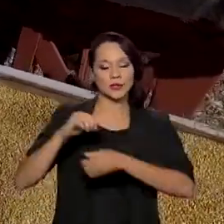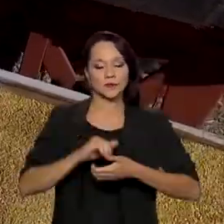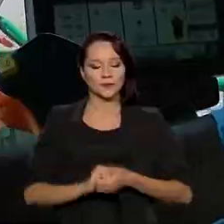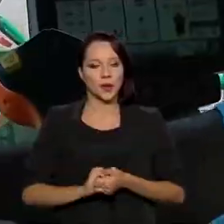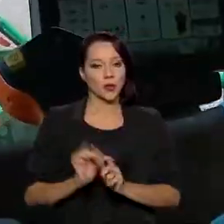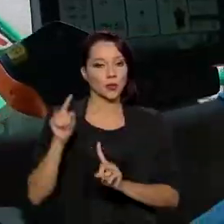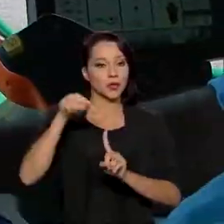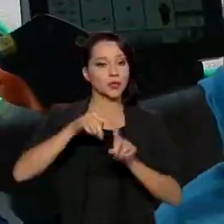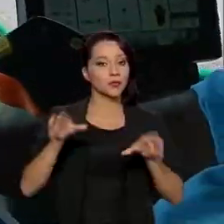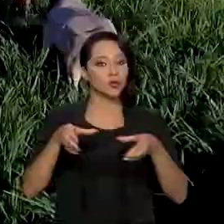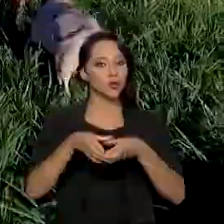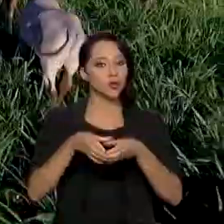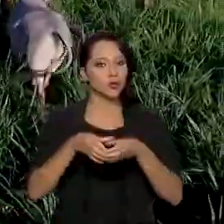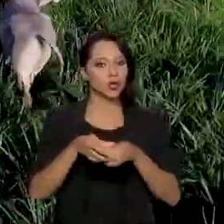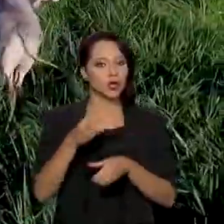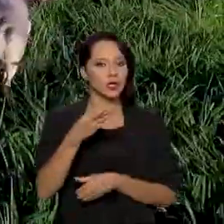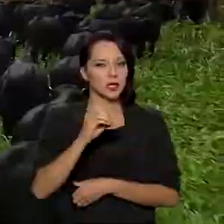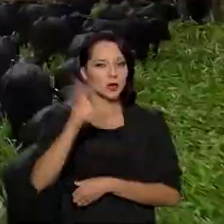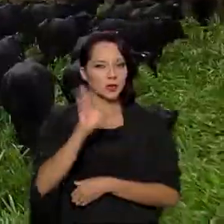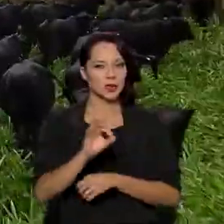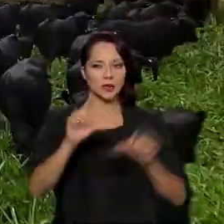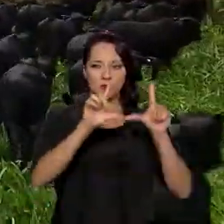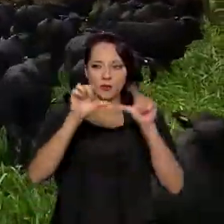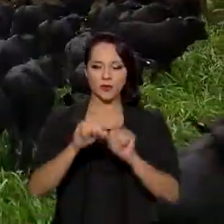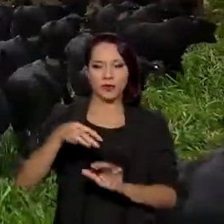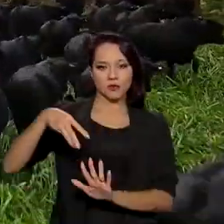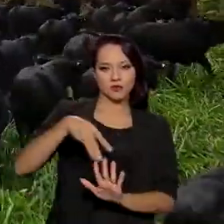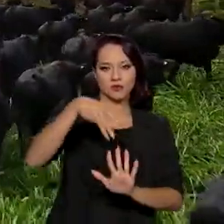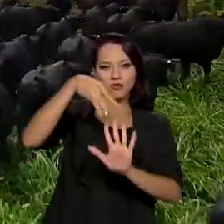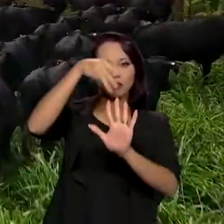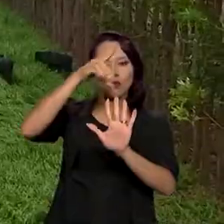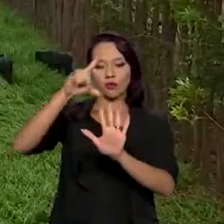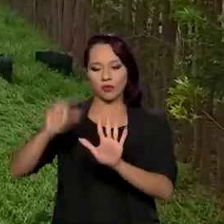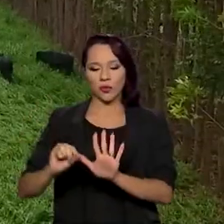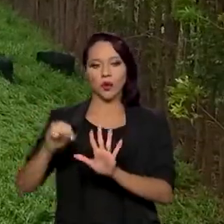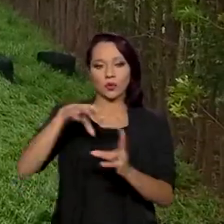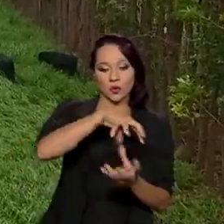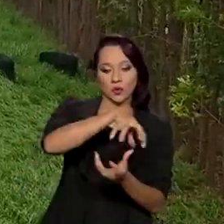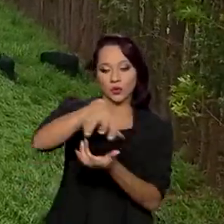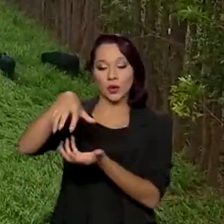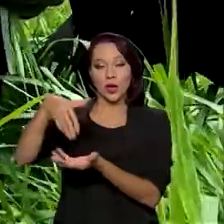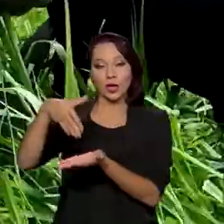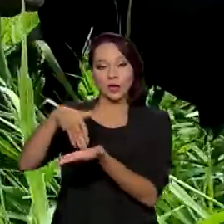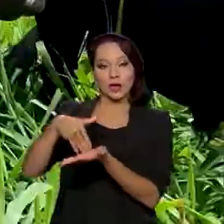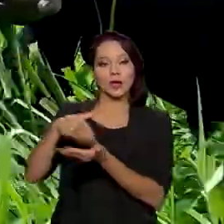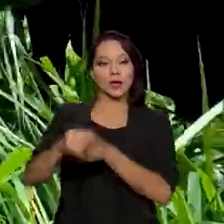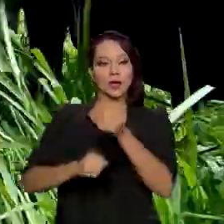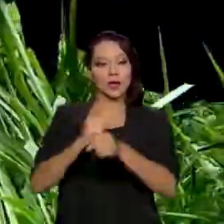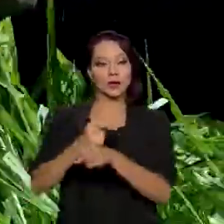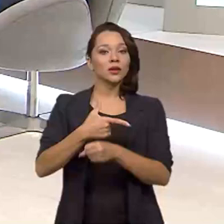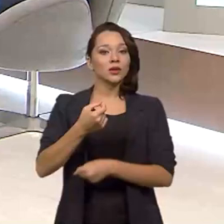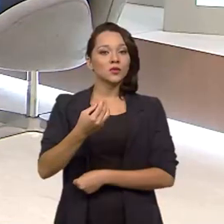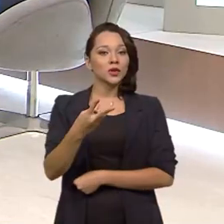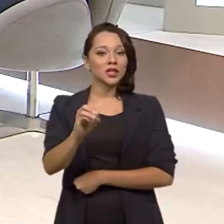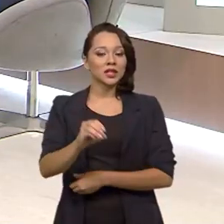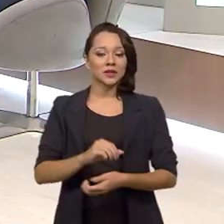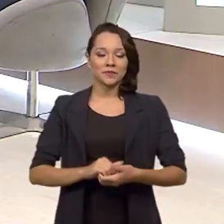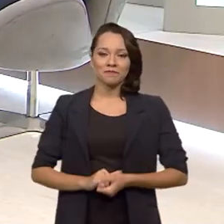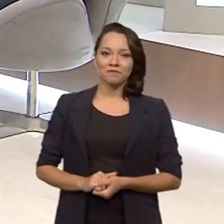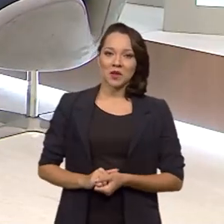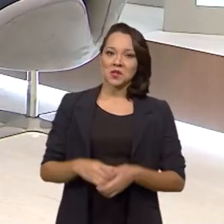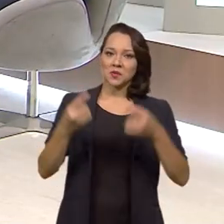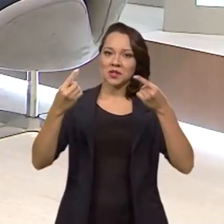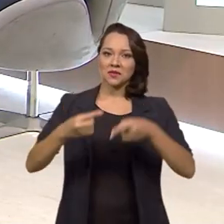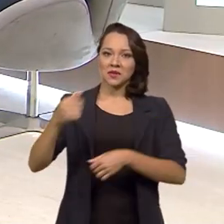meta do grupo é reduzir em 30% as emissões de metano na atmosfera até 2030. Sobre os